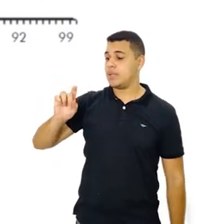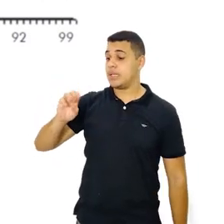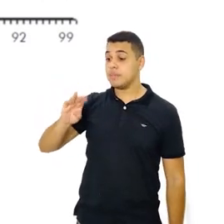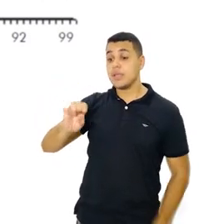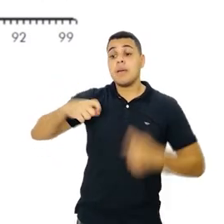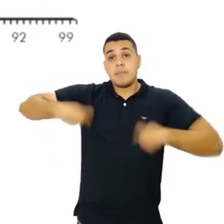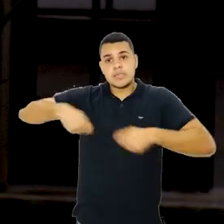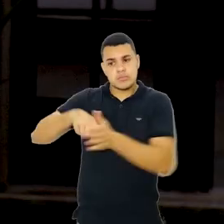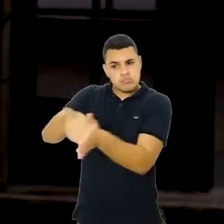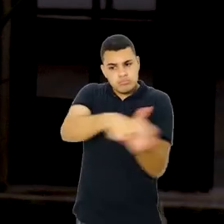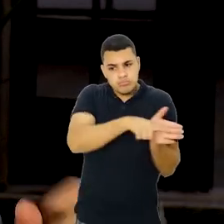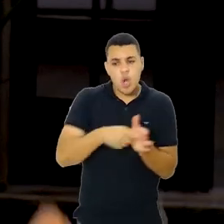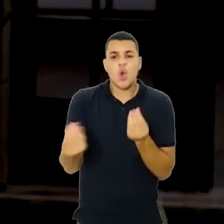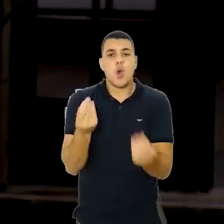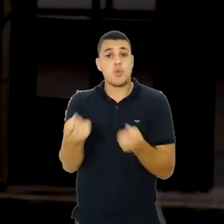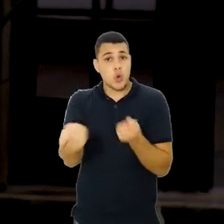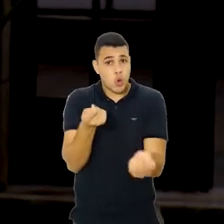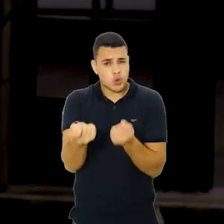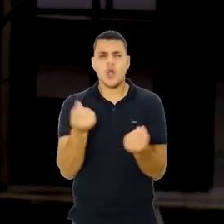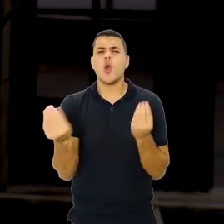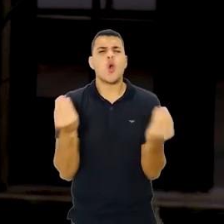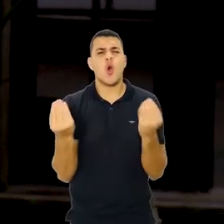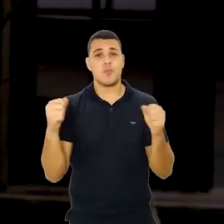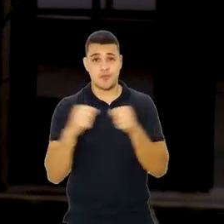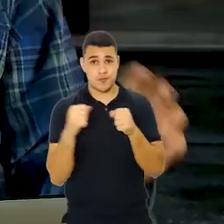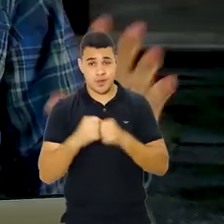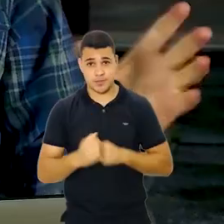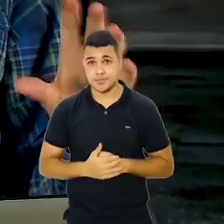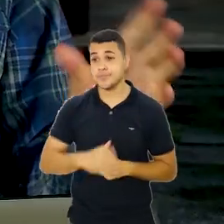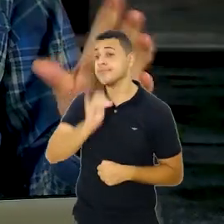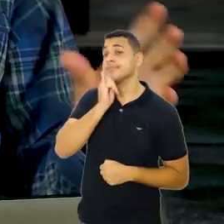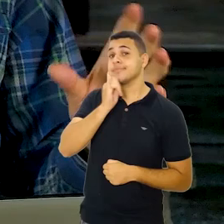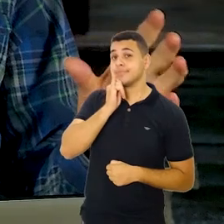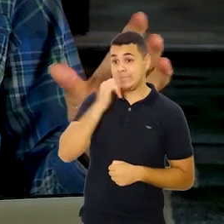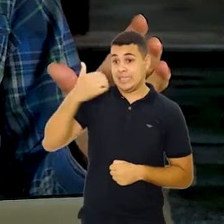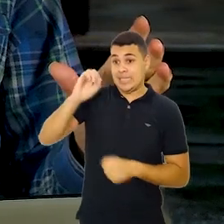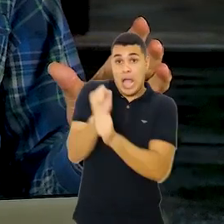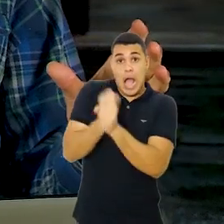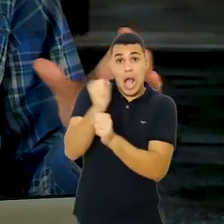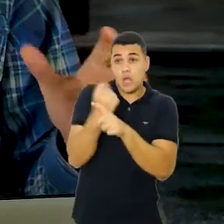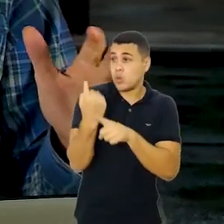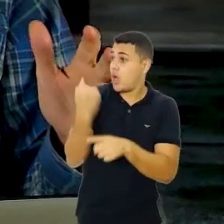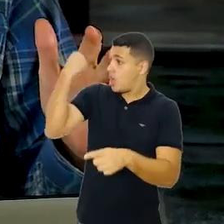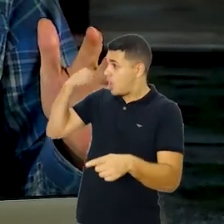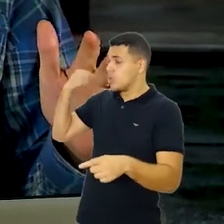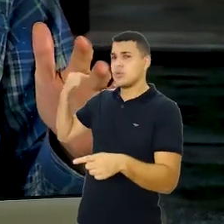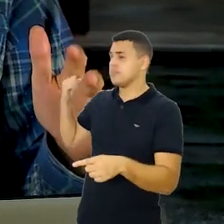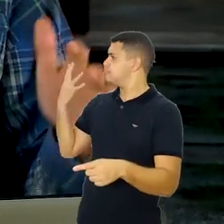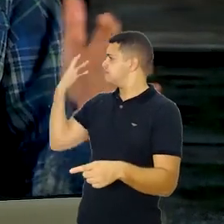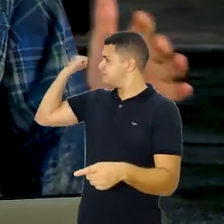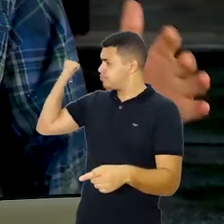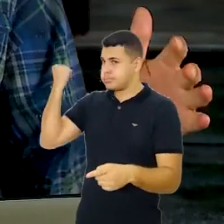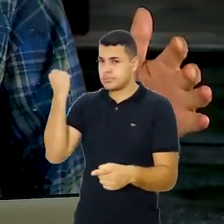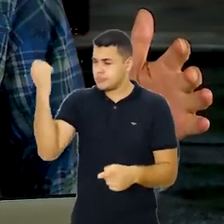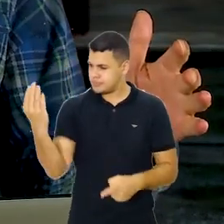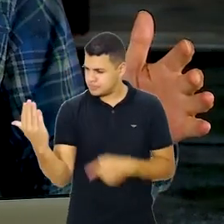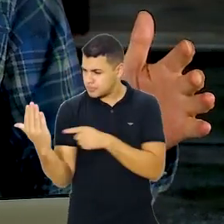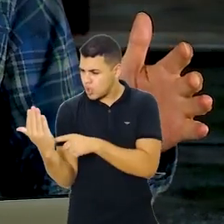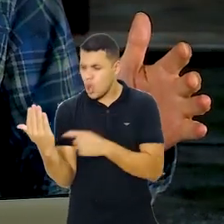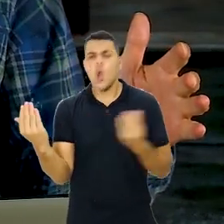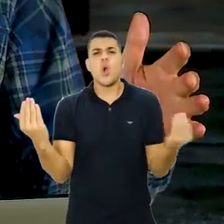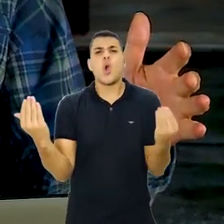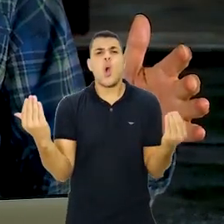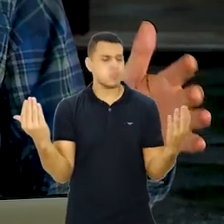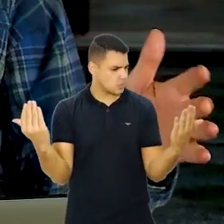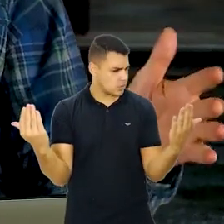Para detectarmos uma epidemia, temos que fazer o diagrama de controle. Que é basicamente feito da seguinte forma. A gente pega a média dos últimos 10 anos